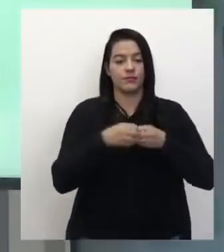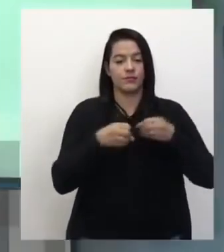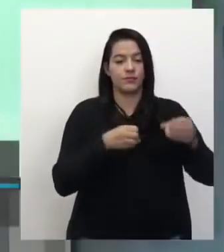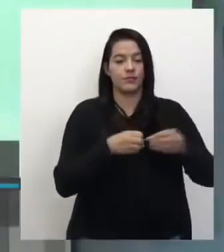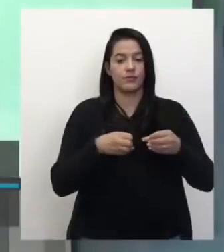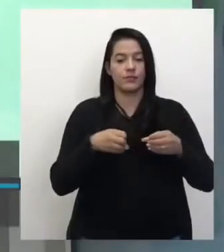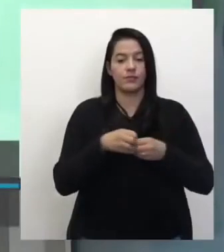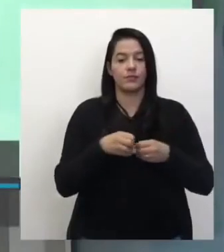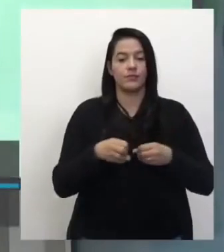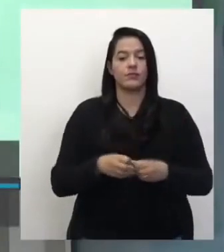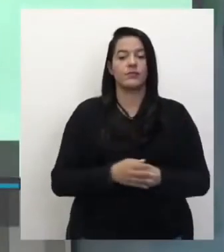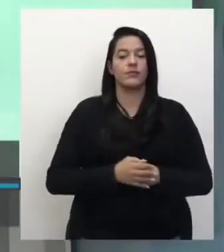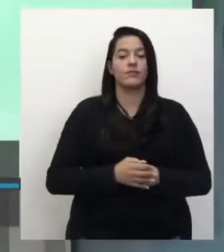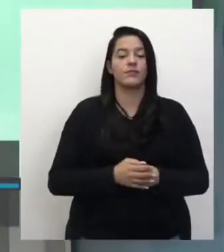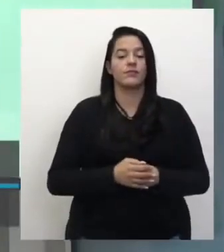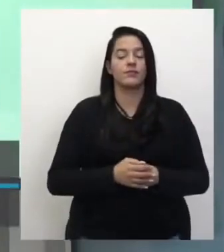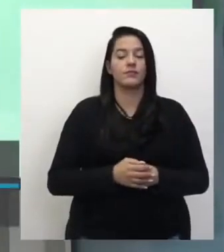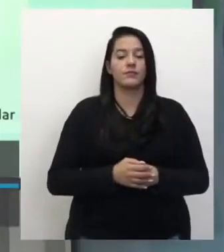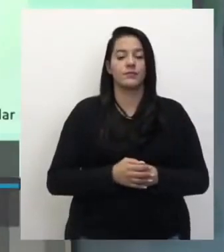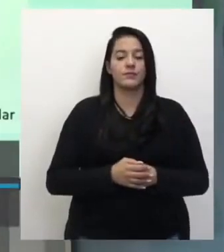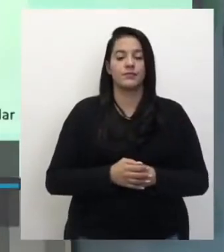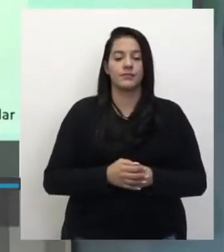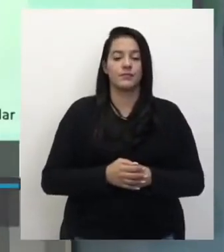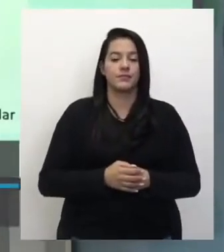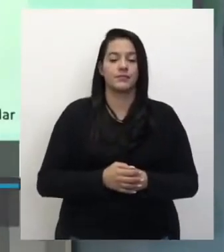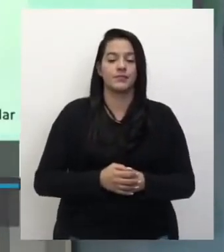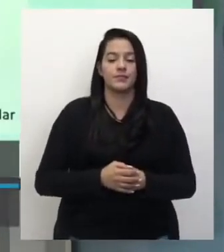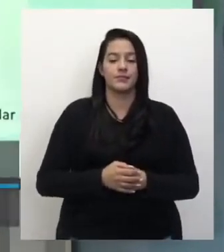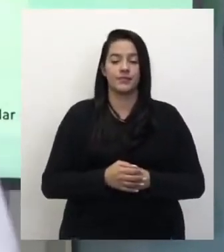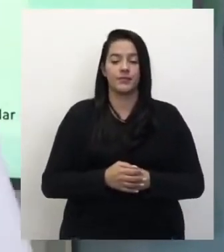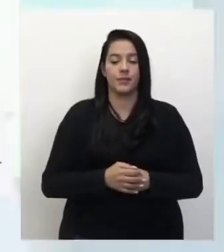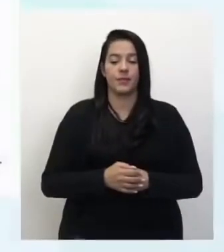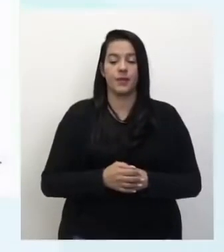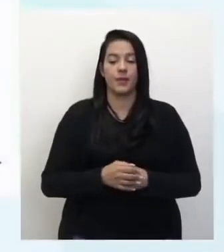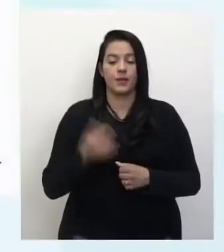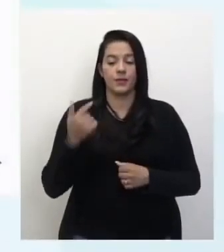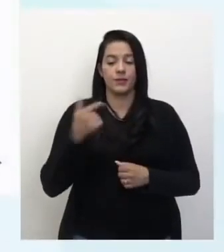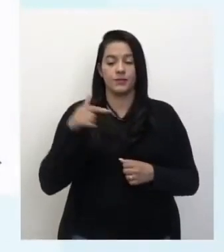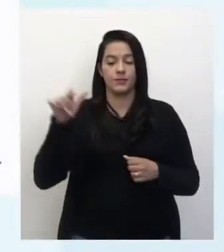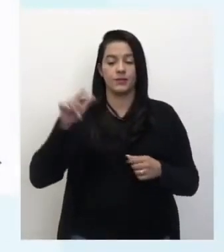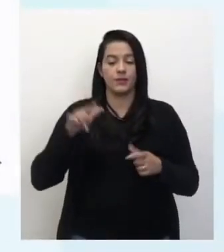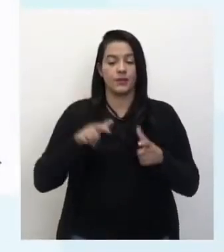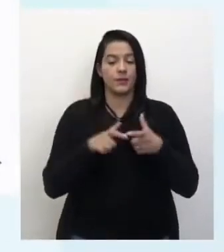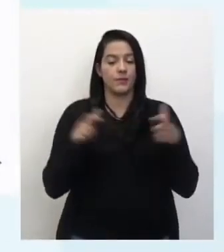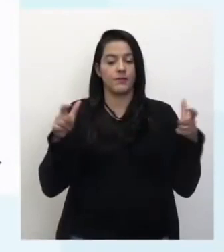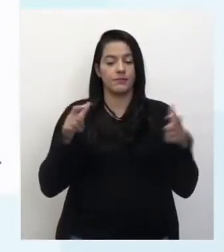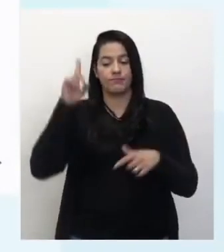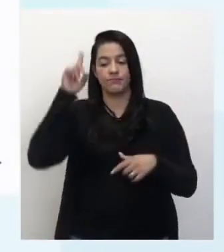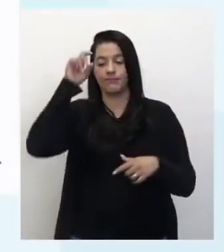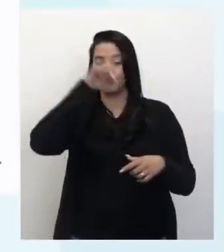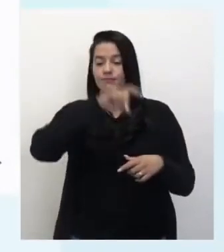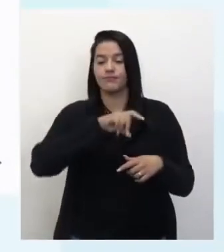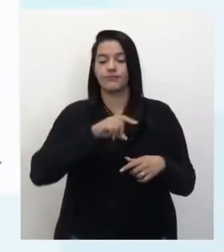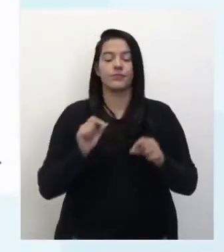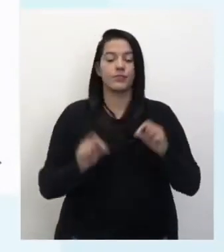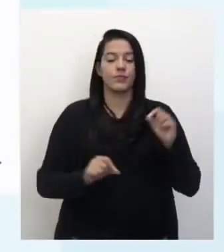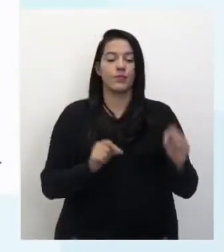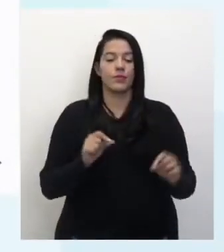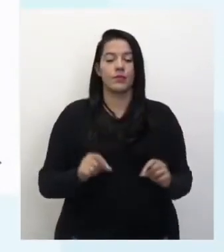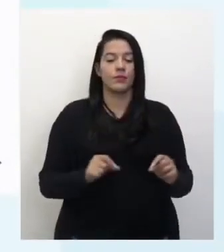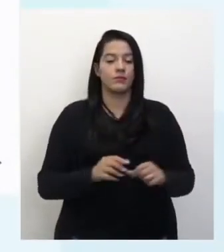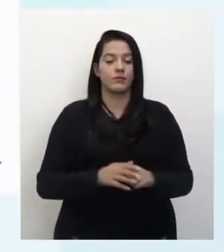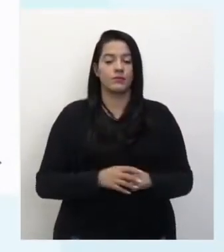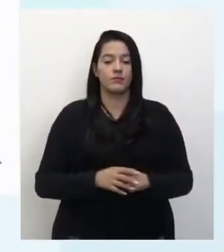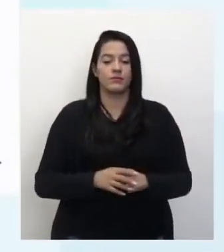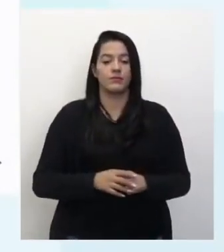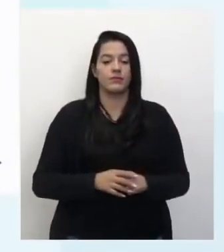formato aí de bastão. Tá bom? Muito bem. E olha a célula eucarionte, como ela é mais complexa. Tá? A célula eucarionte,